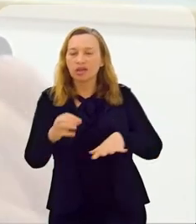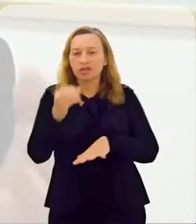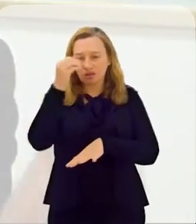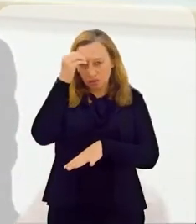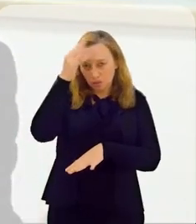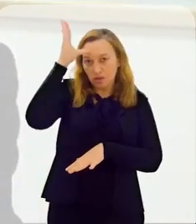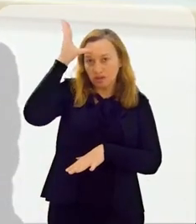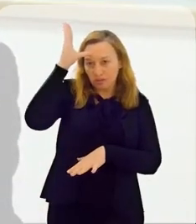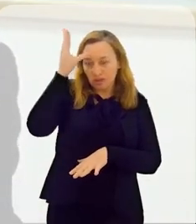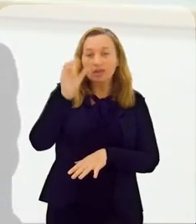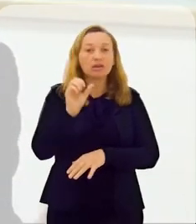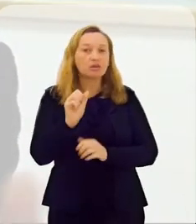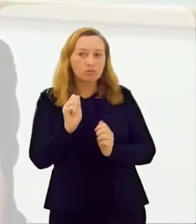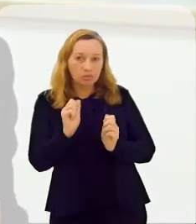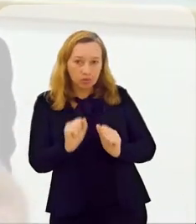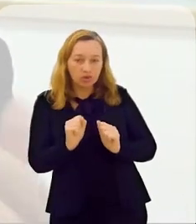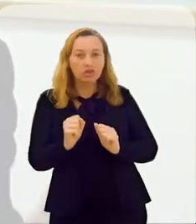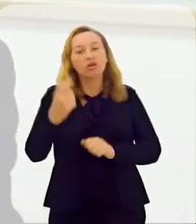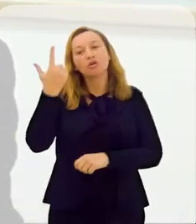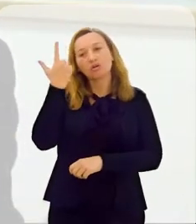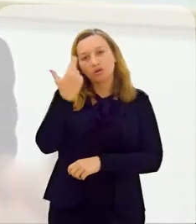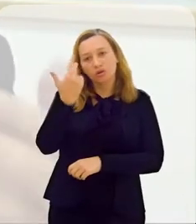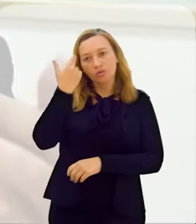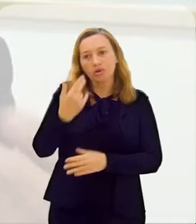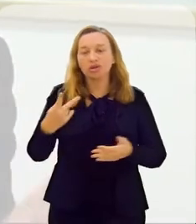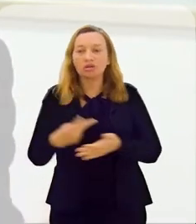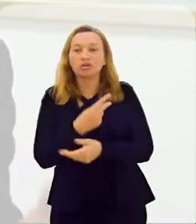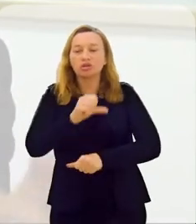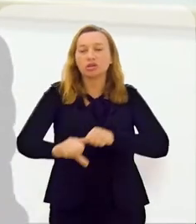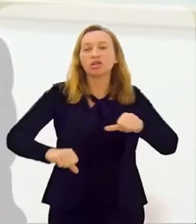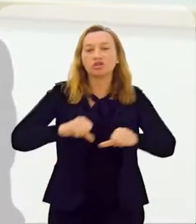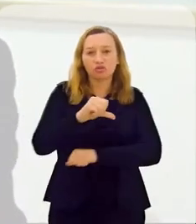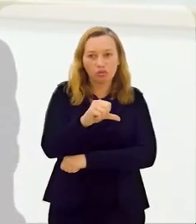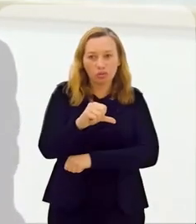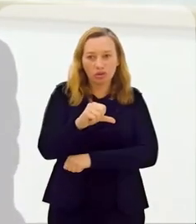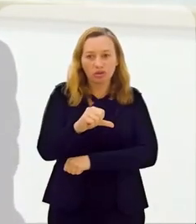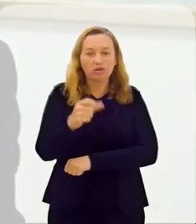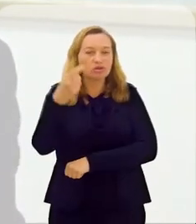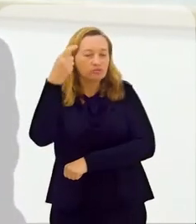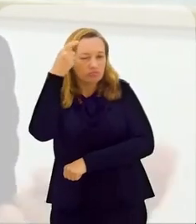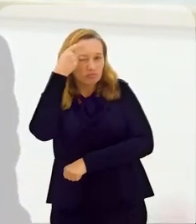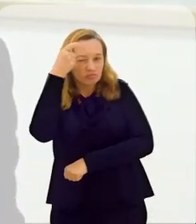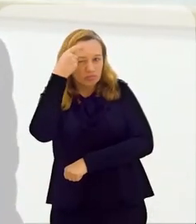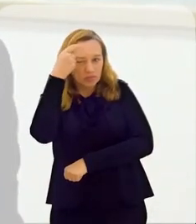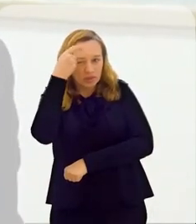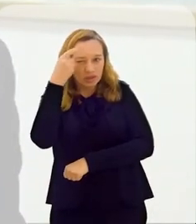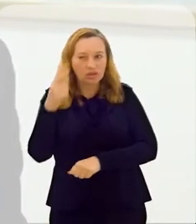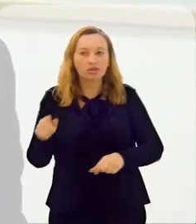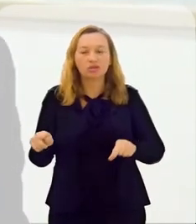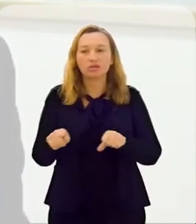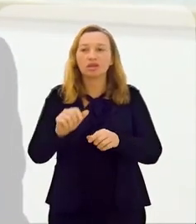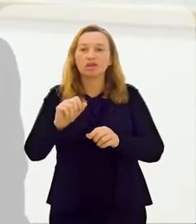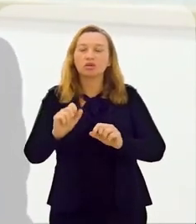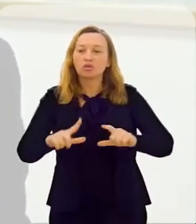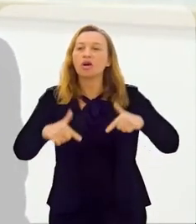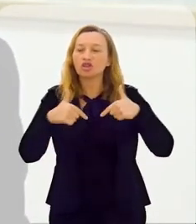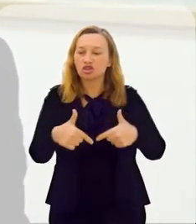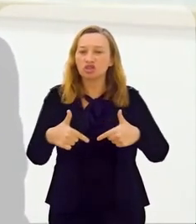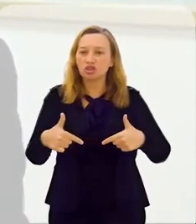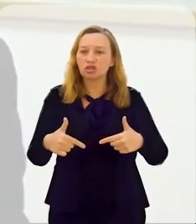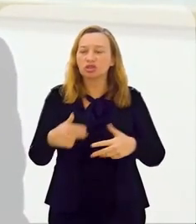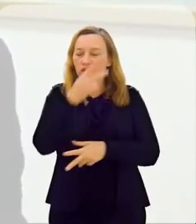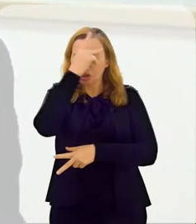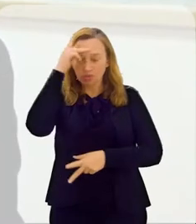irradiação, certo, de conhecimento, e, se possível, normalmente acontece de transformação da cabeça,